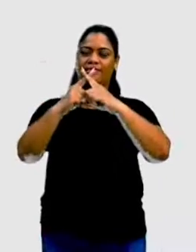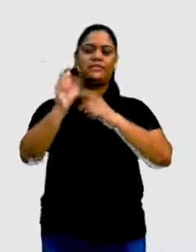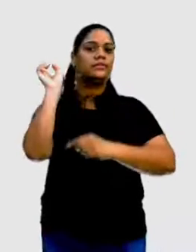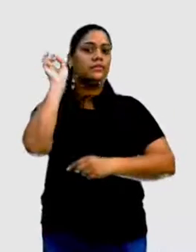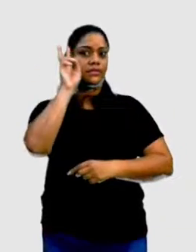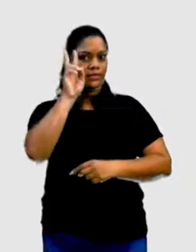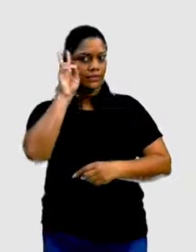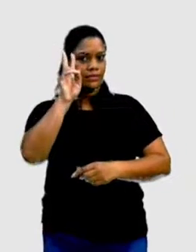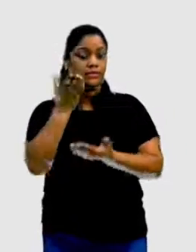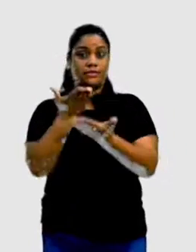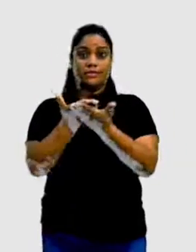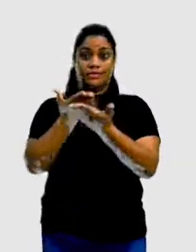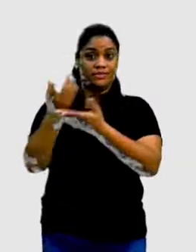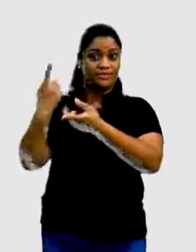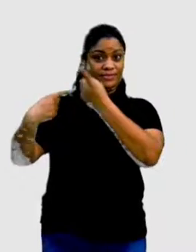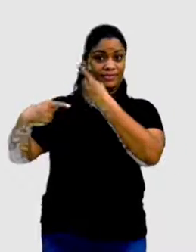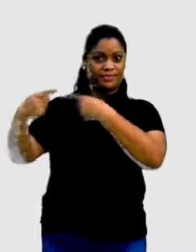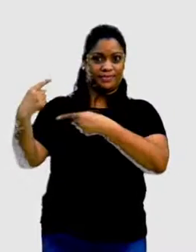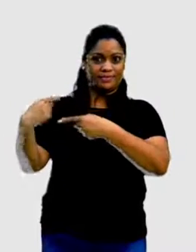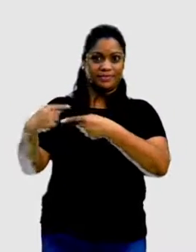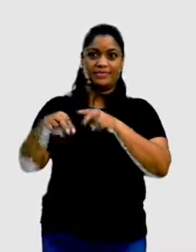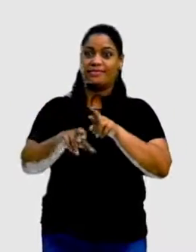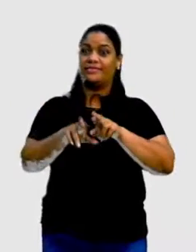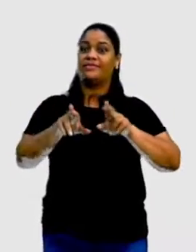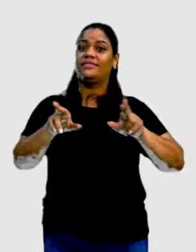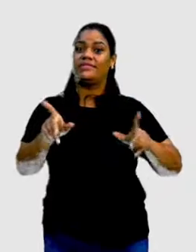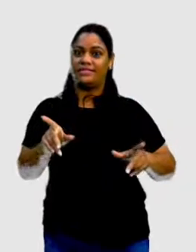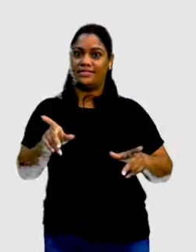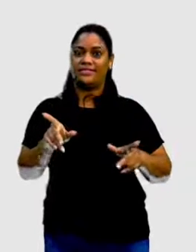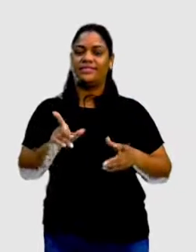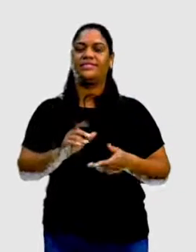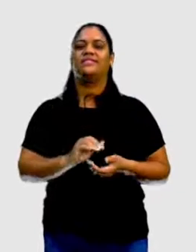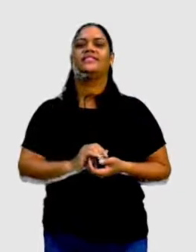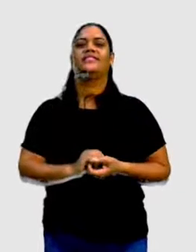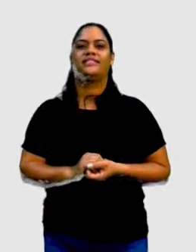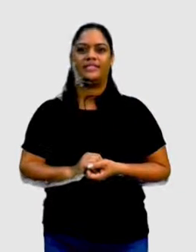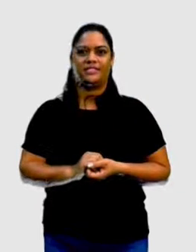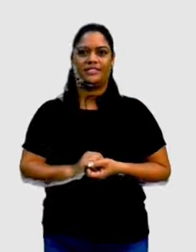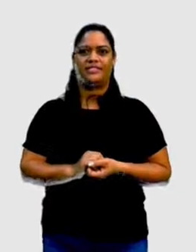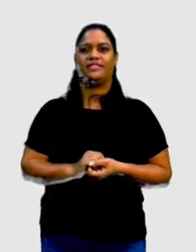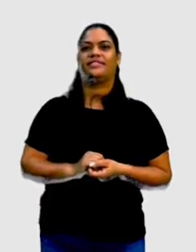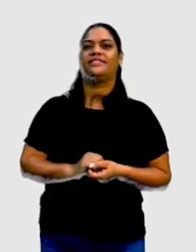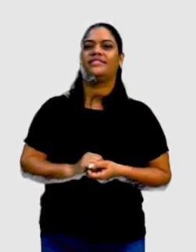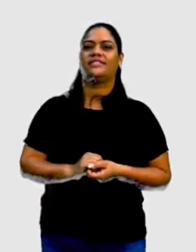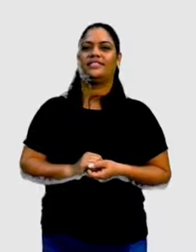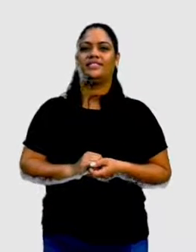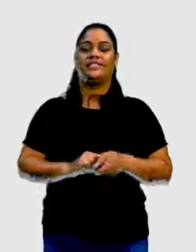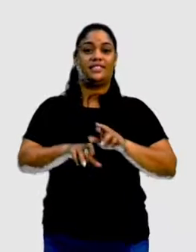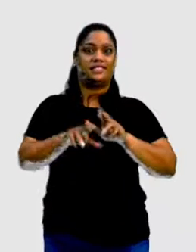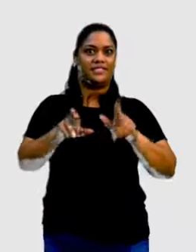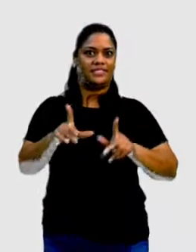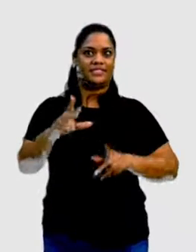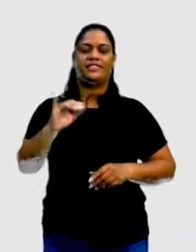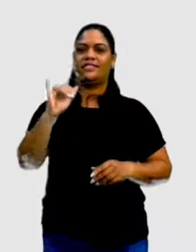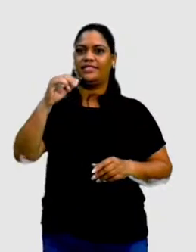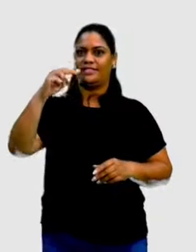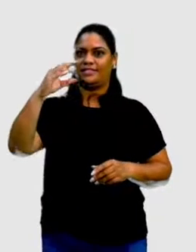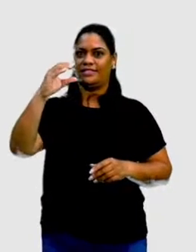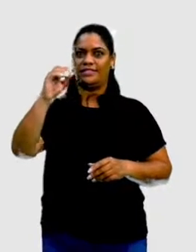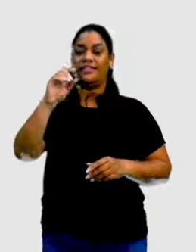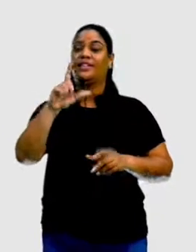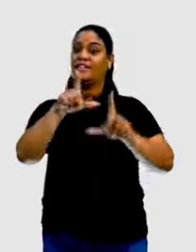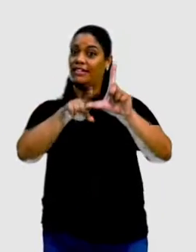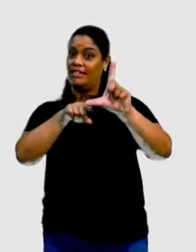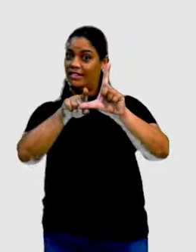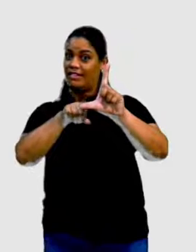Lembrando, na nossa última aula, nós diferenciamos os conceitos de incógnita e de variável, a já sabe disso.